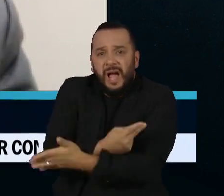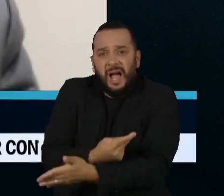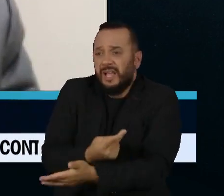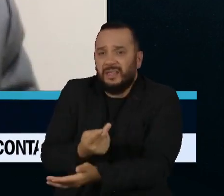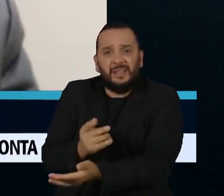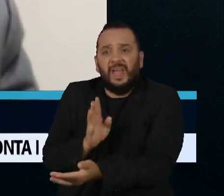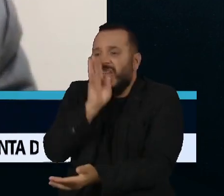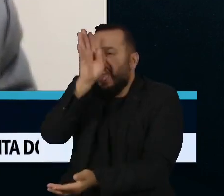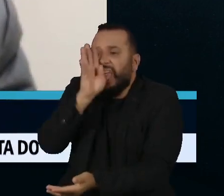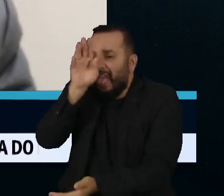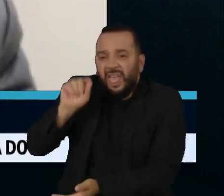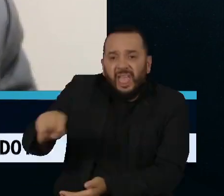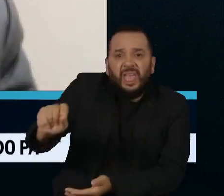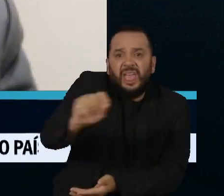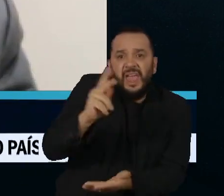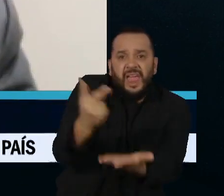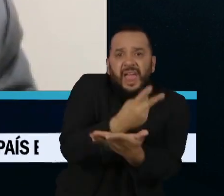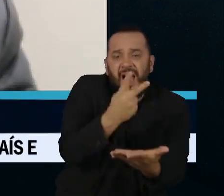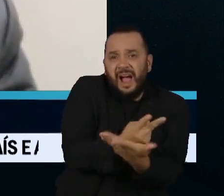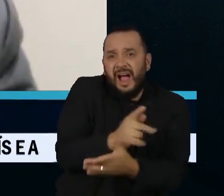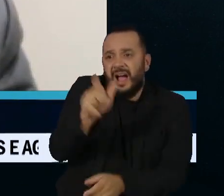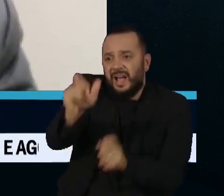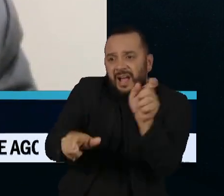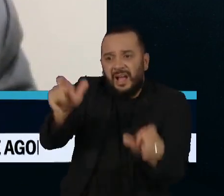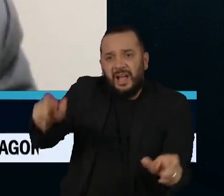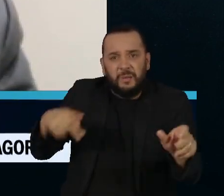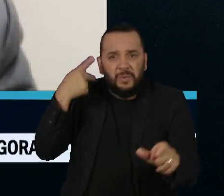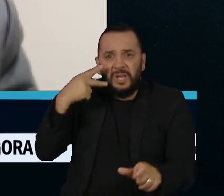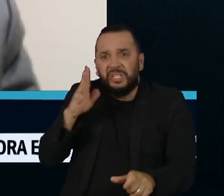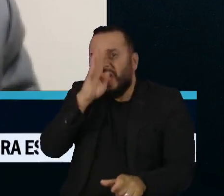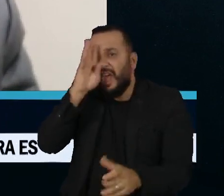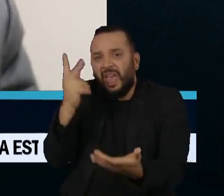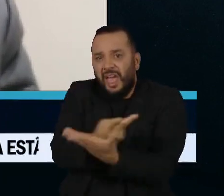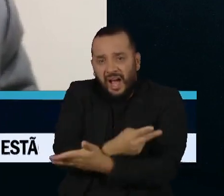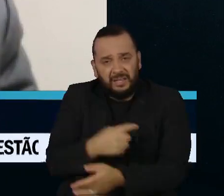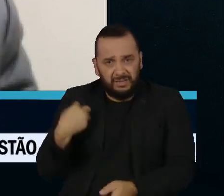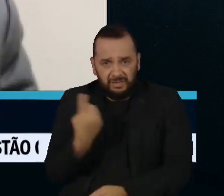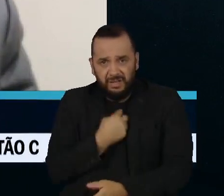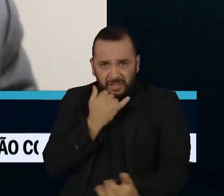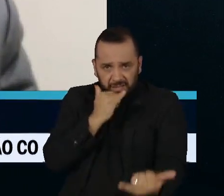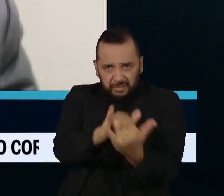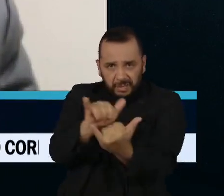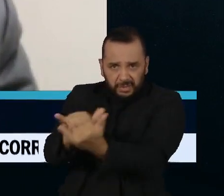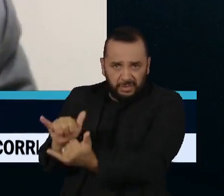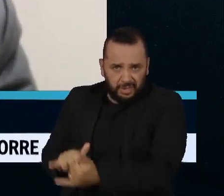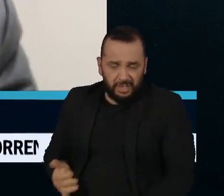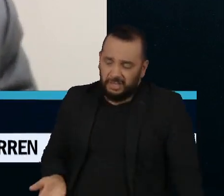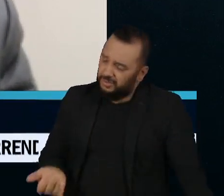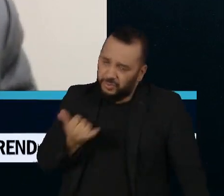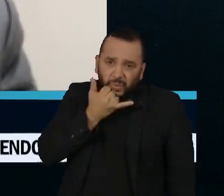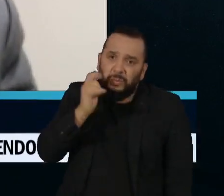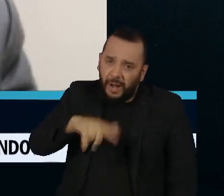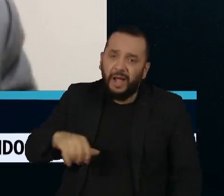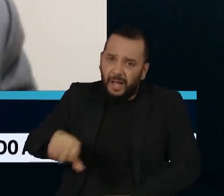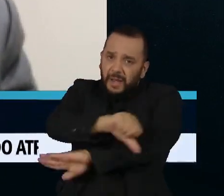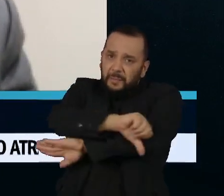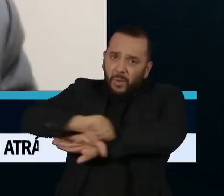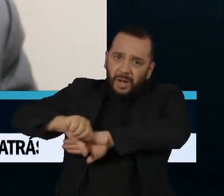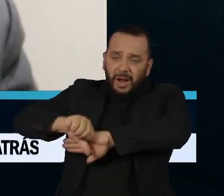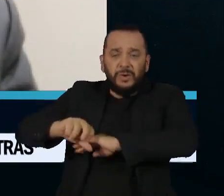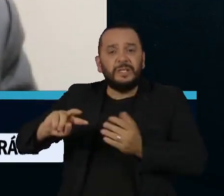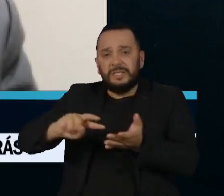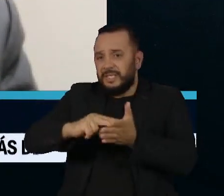políticos e, portanto, políticos que lá estão, fizeram. Então, na verdade, é uma desmoralização da própria lei.